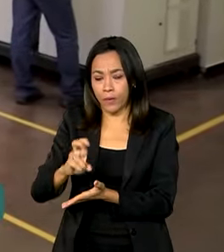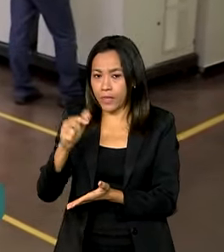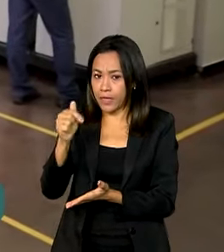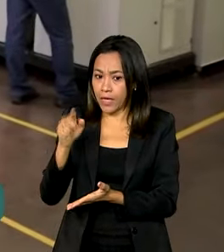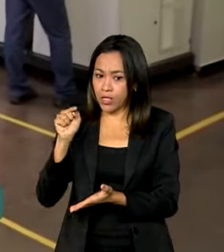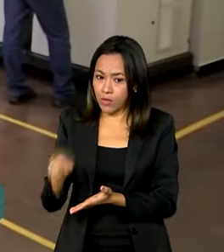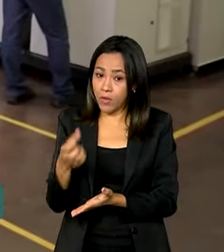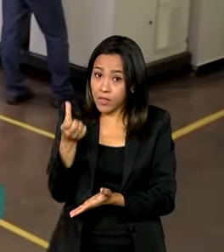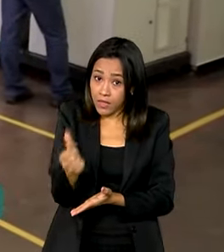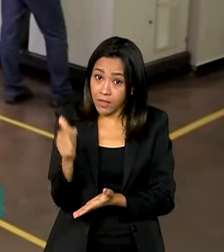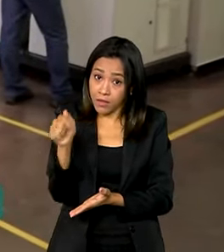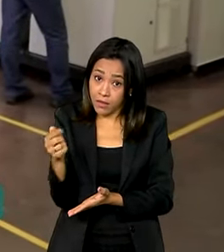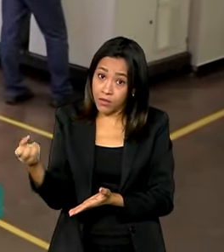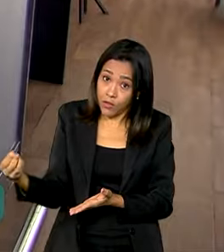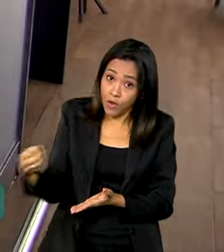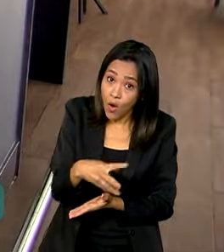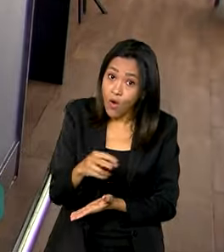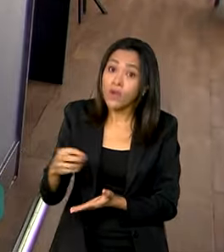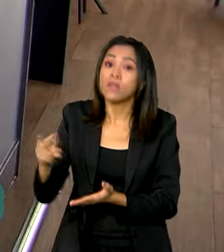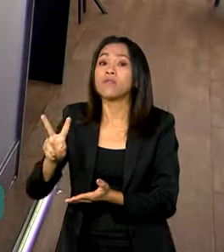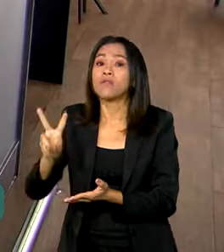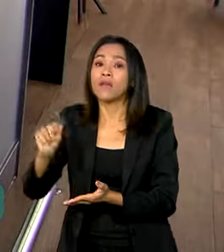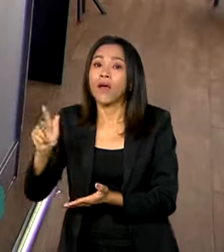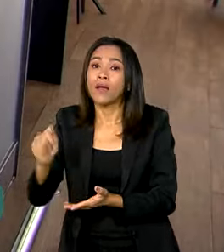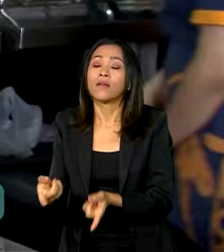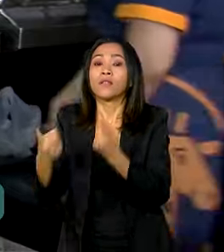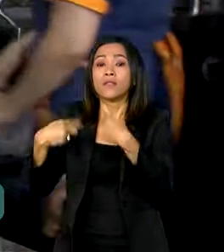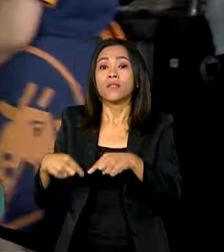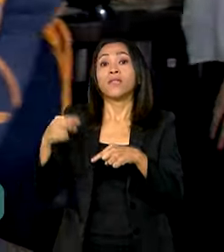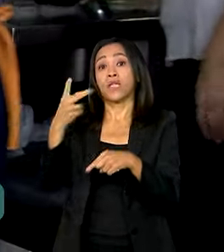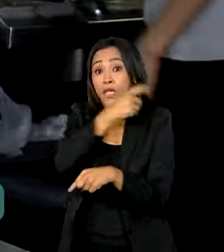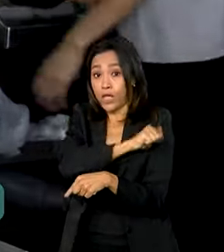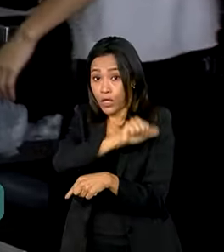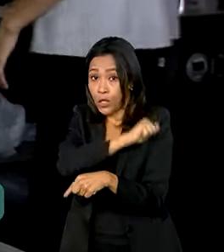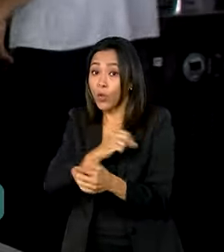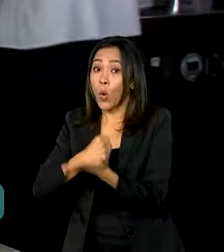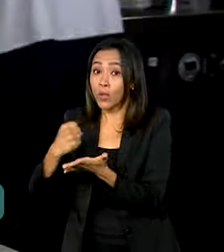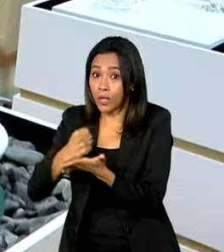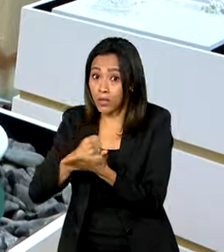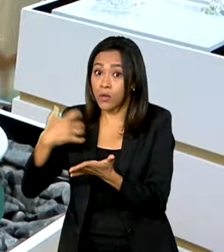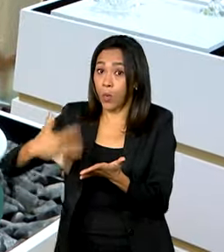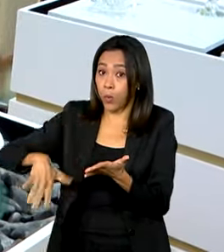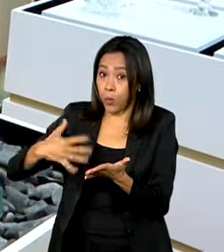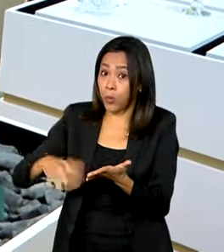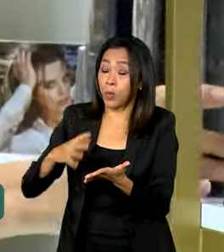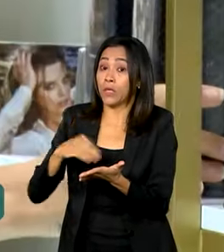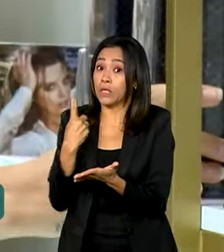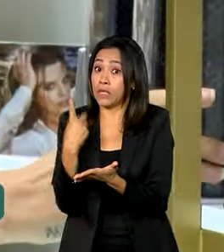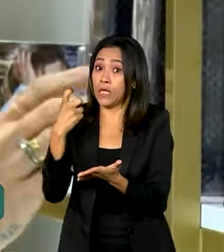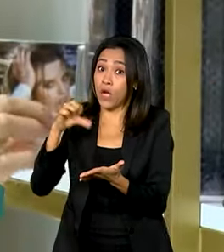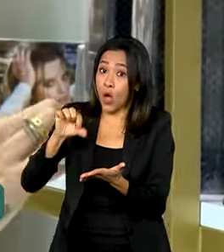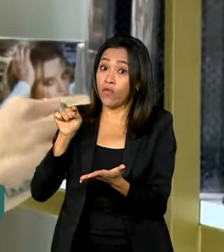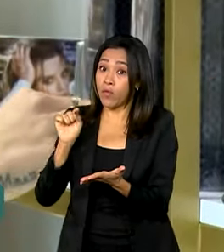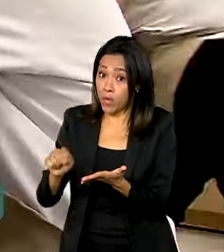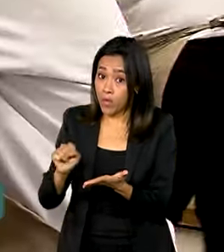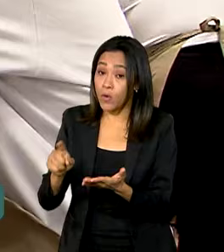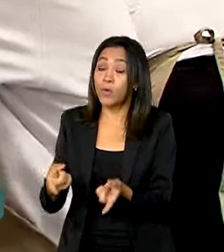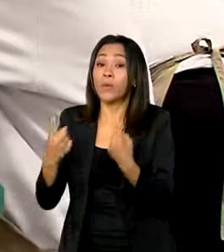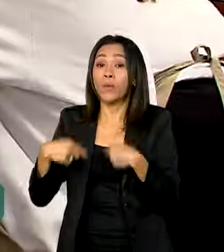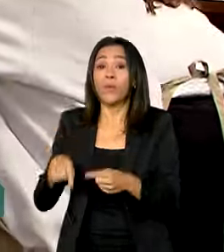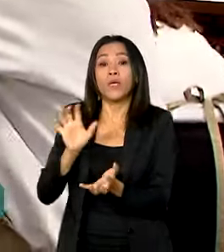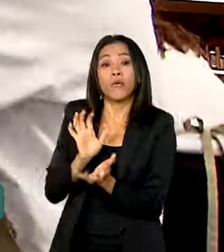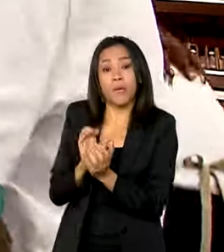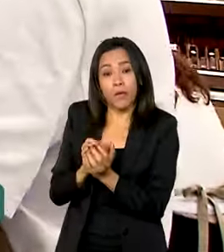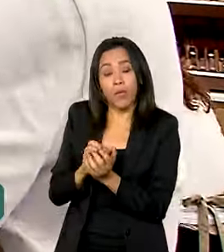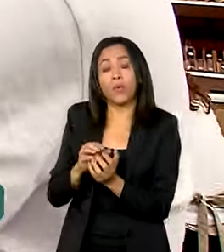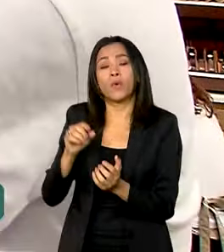.067 novos postos de trabalho, seguido pelo Rio de Janeiro, com mais de 19.000 vagas, e Pernambuco,